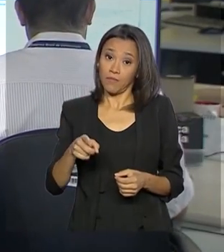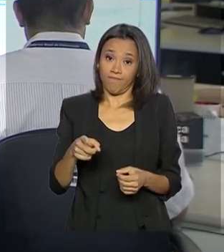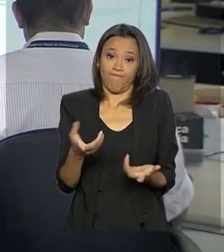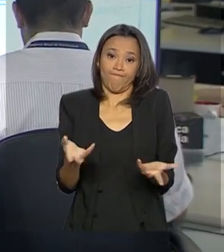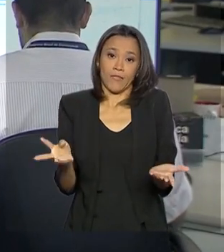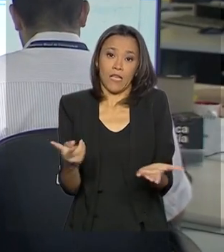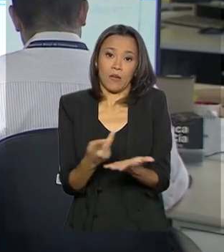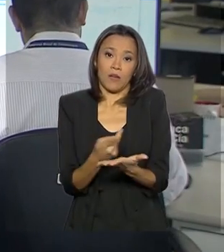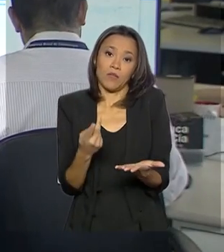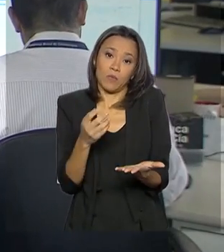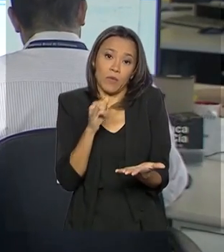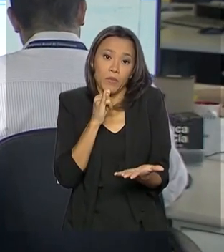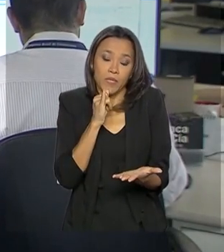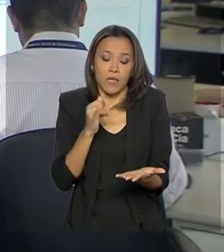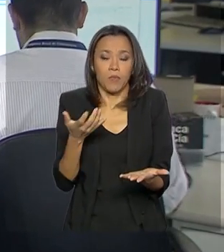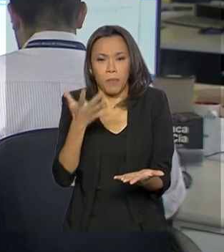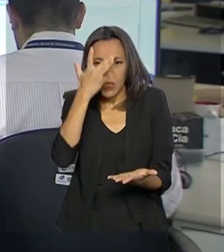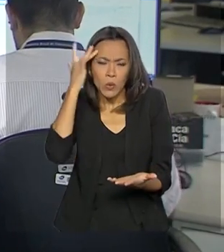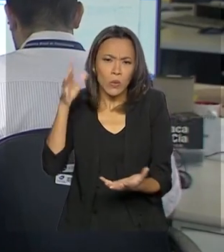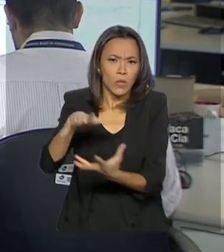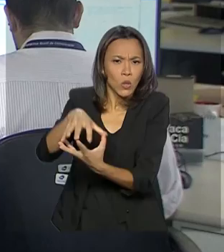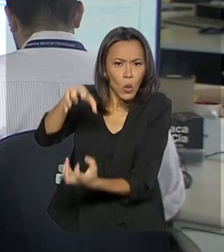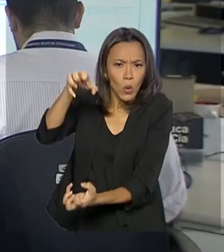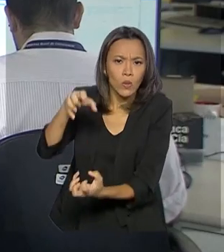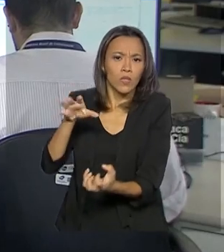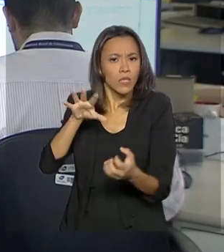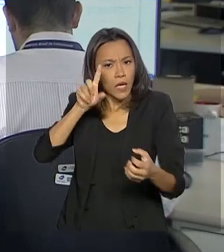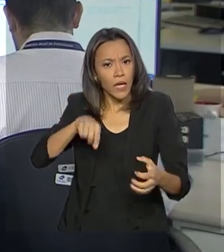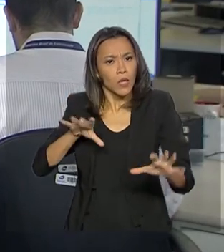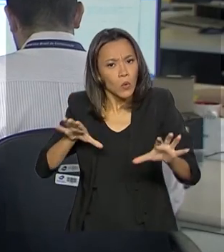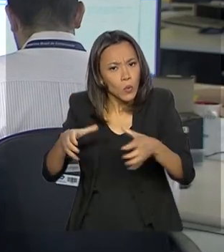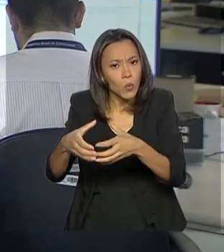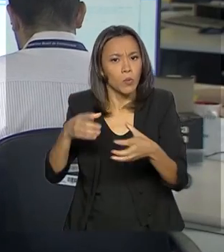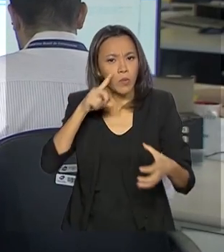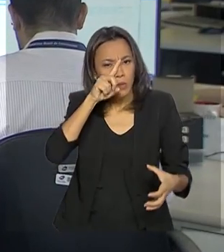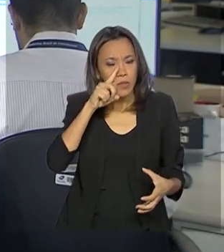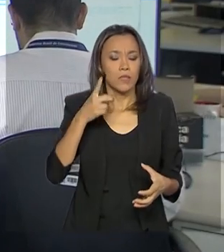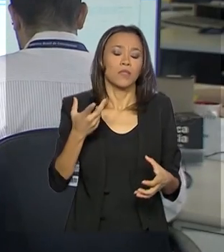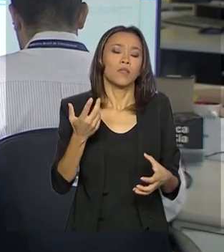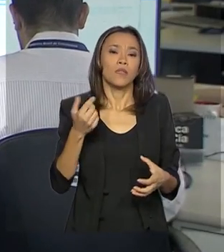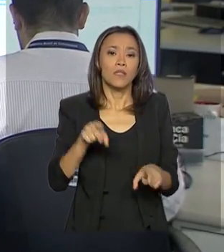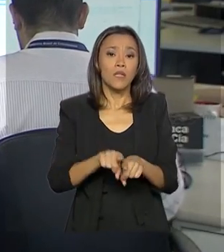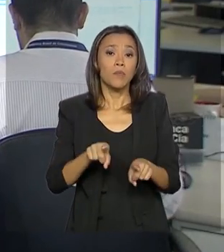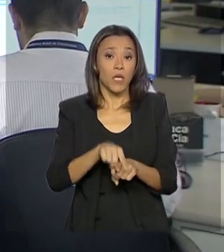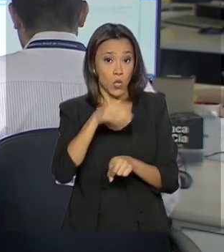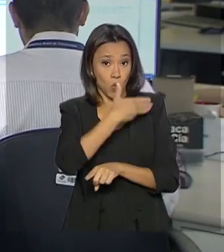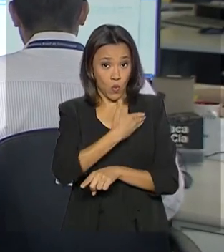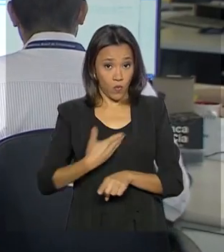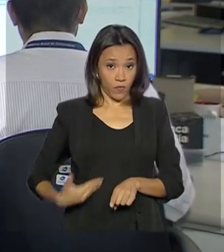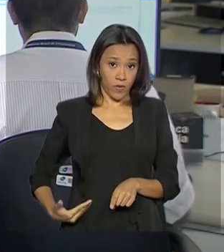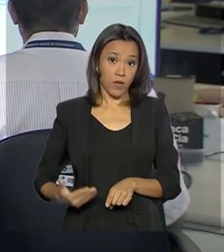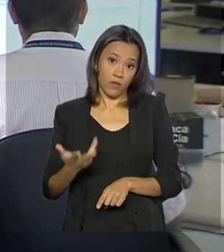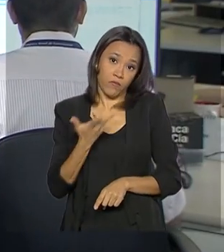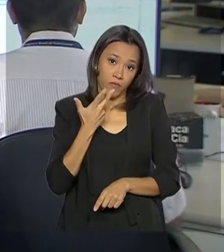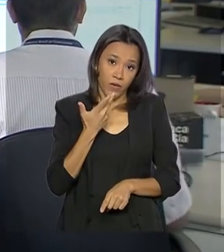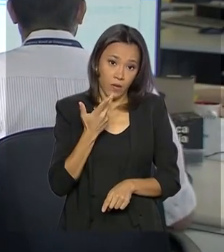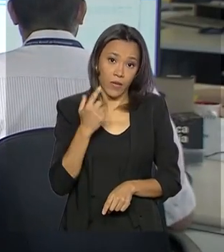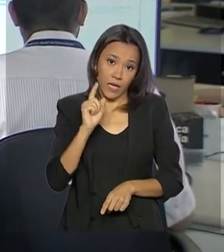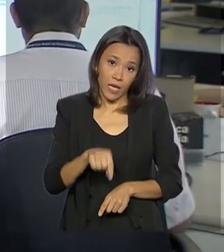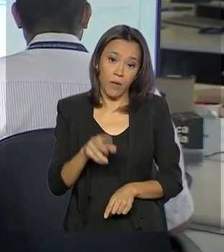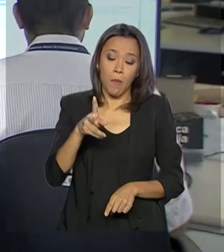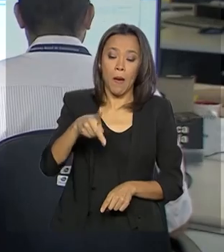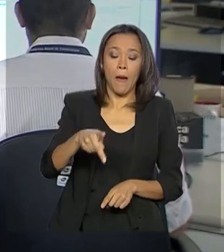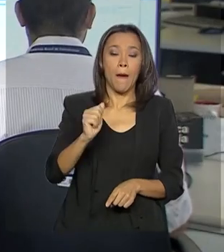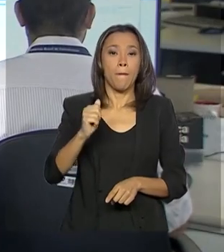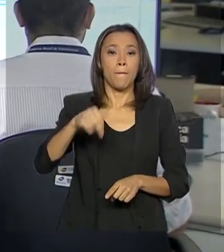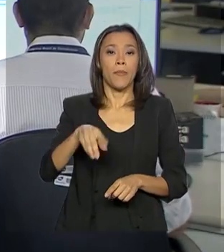de passageiros idosos ou outros grupos de risco e ainda nas situações em que governos decretam pandemia. A recomendação às